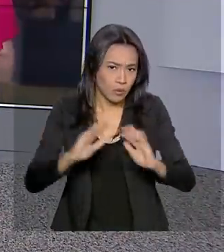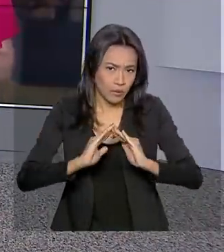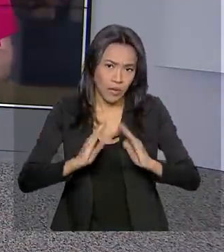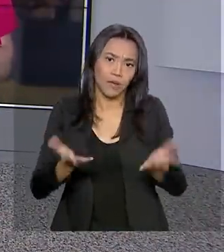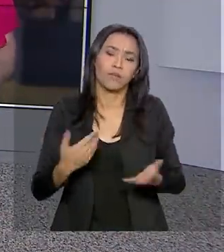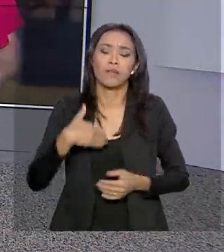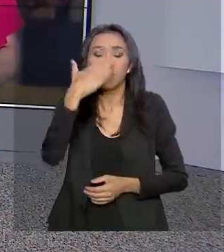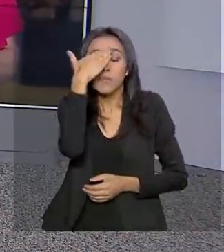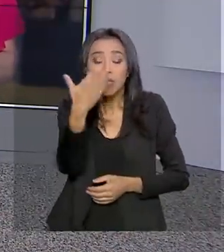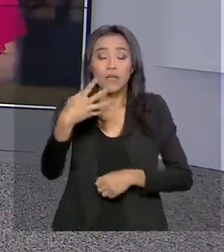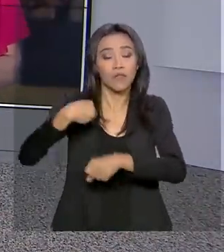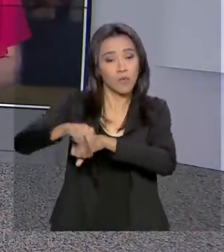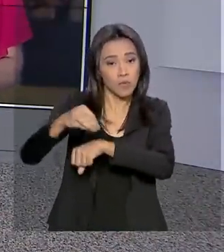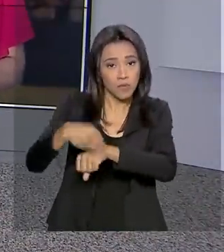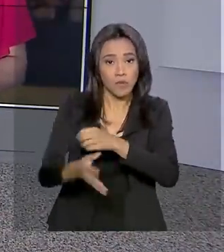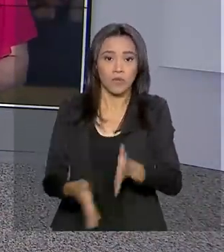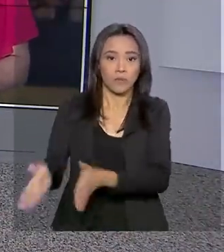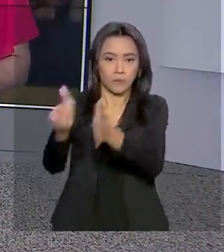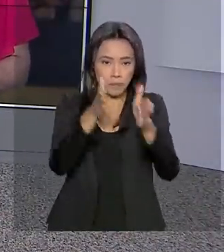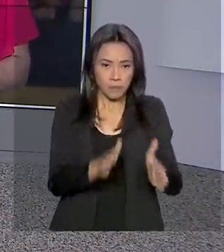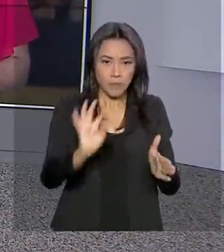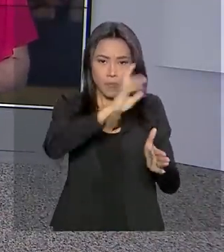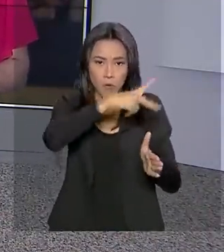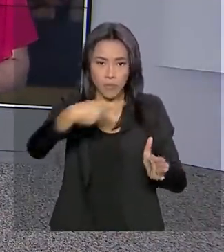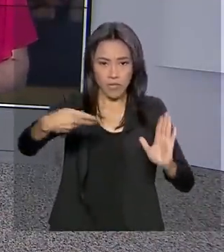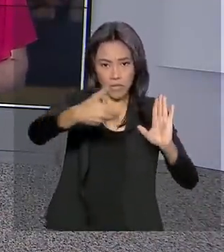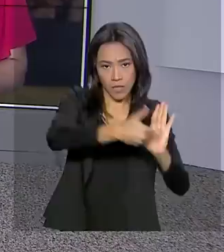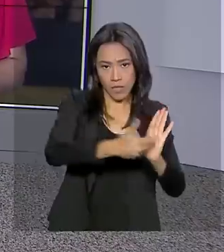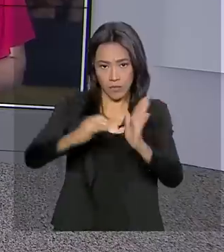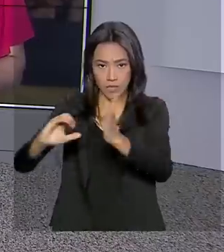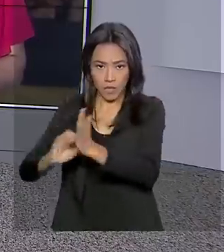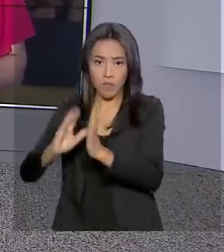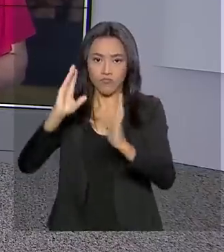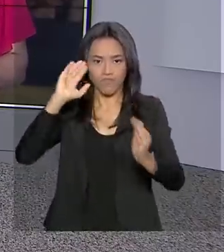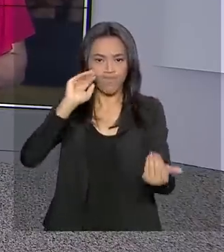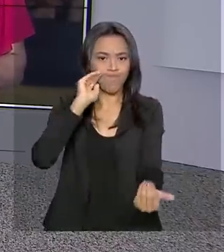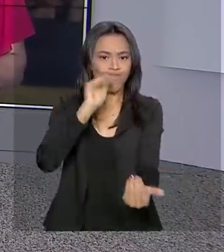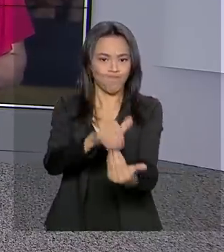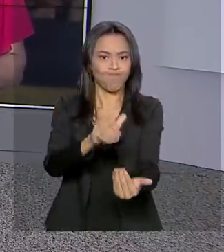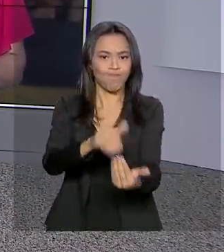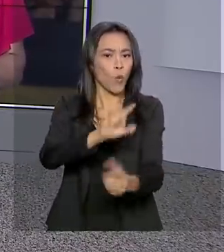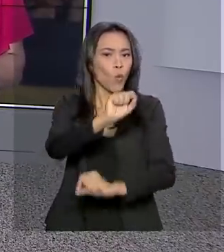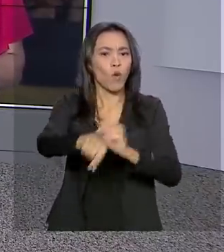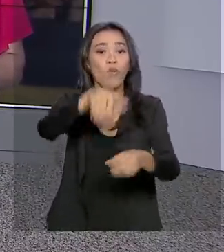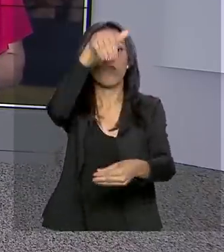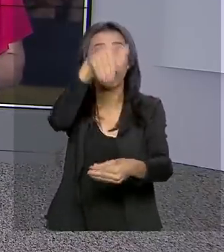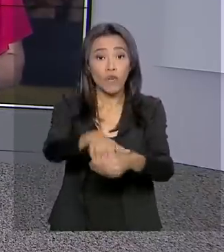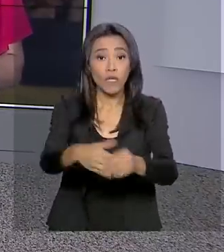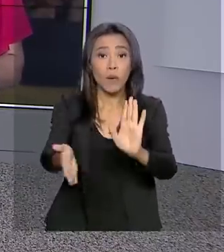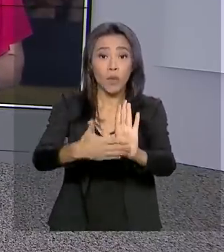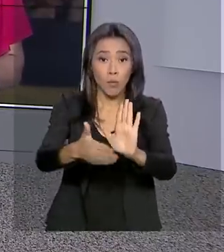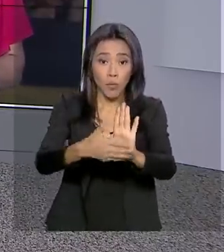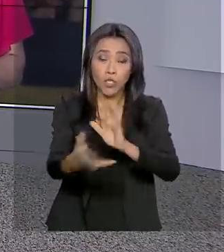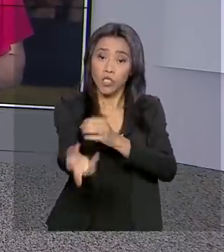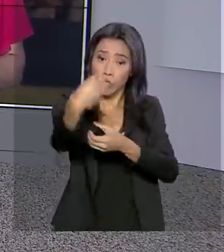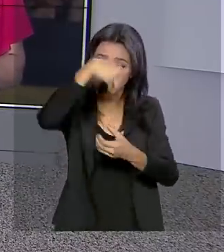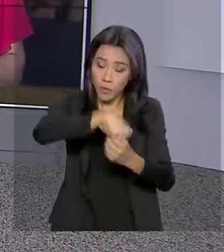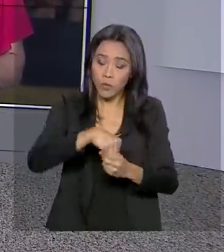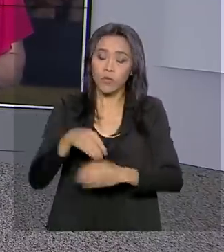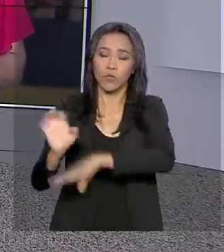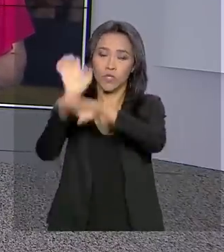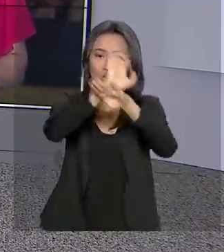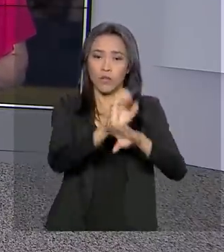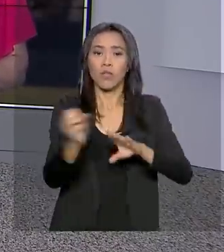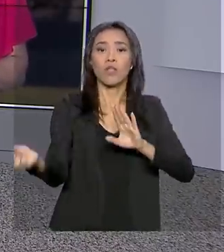pelas suas informações. E os presidentes da Câmara e do Senado fecharam um acordo para votar a proposta que inclui os estados na nova Previdência.